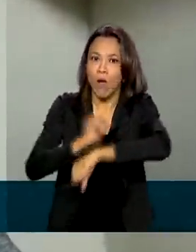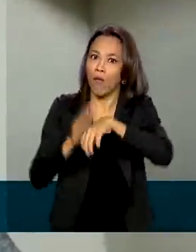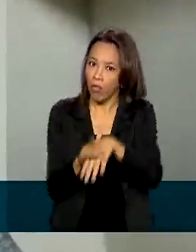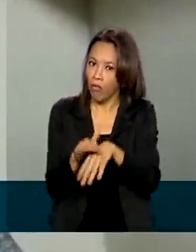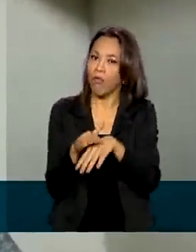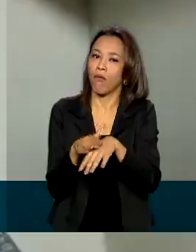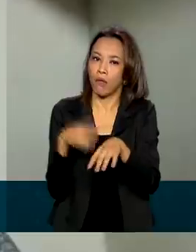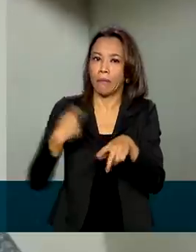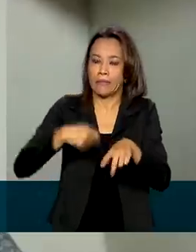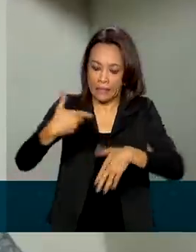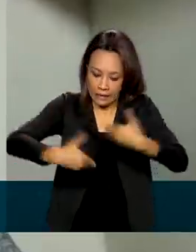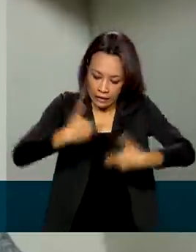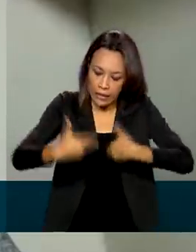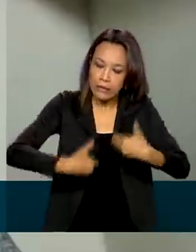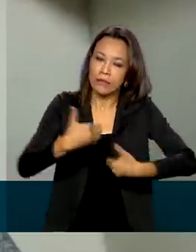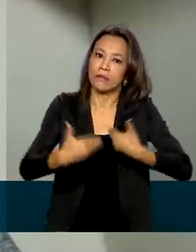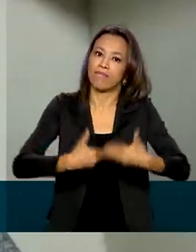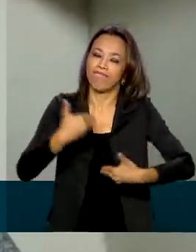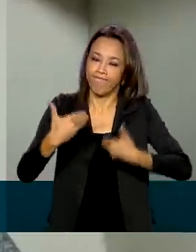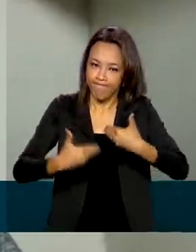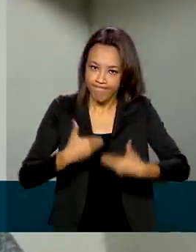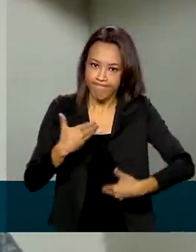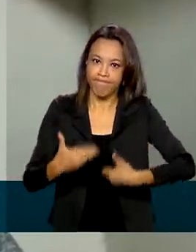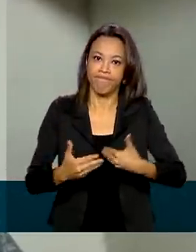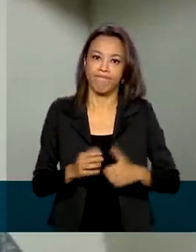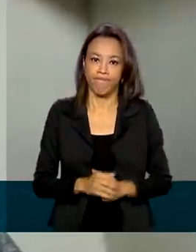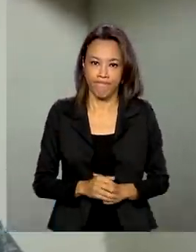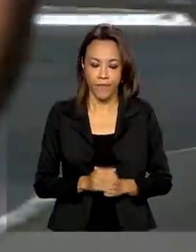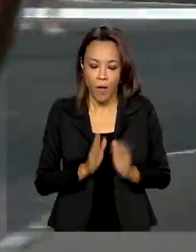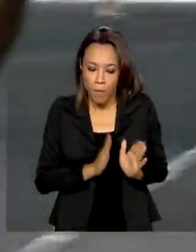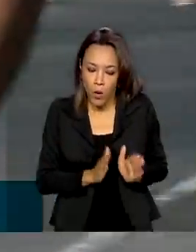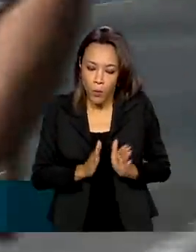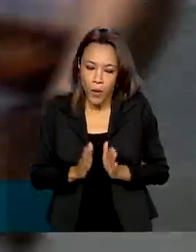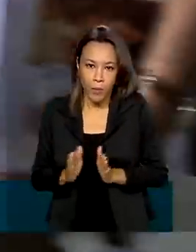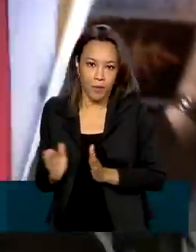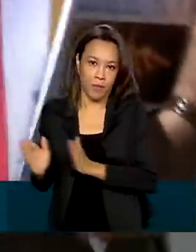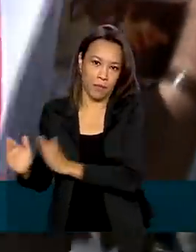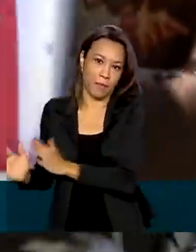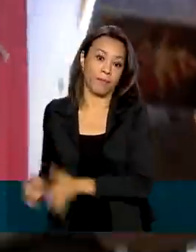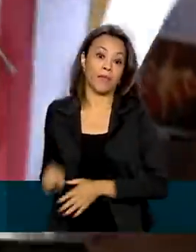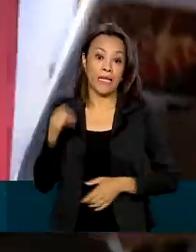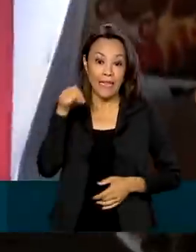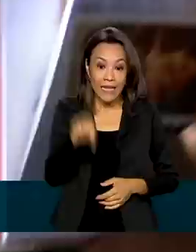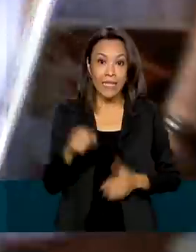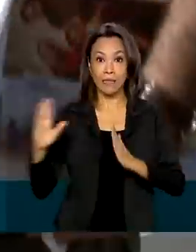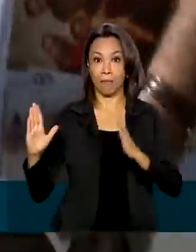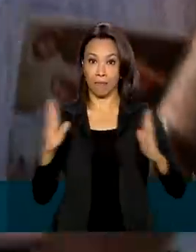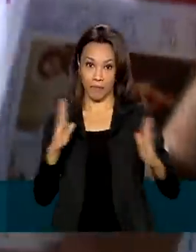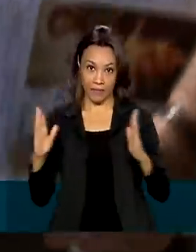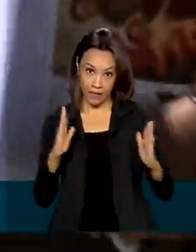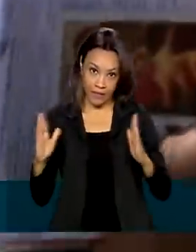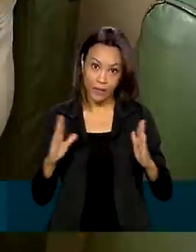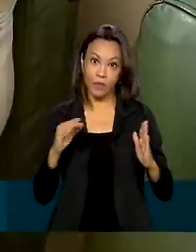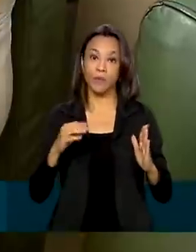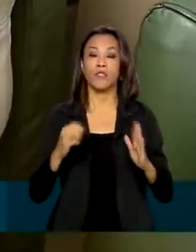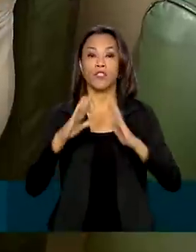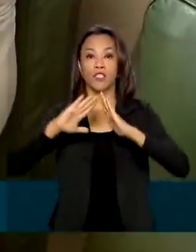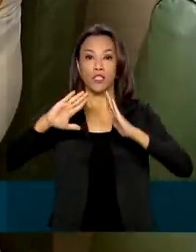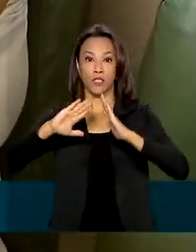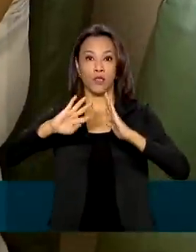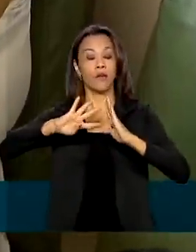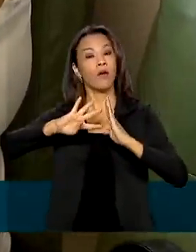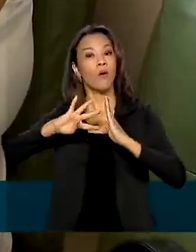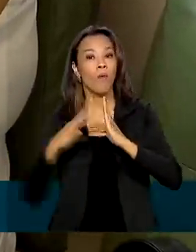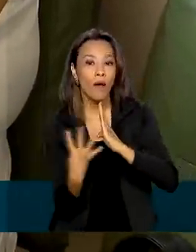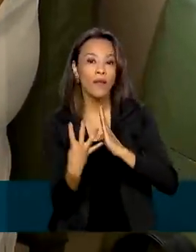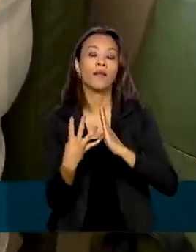de forma paulatina. E nesse período atípico de quarentena, a mudança